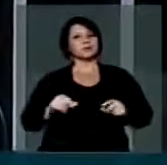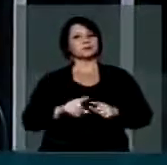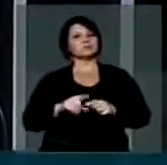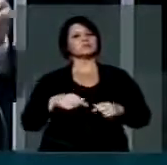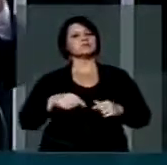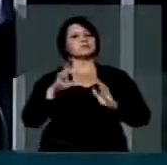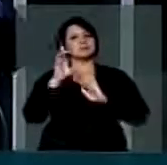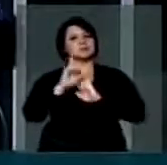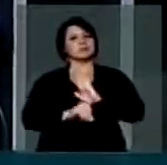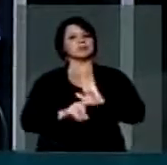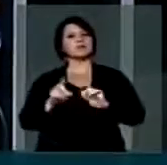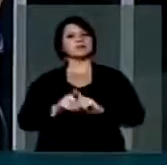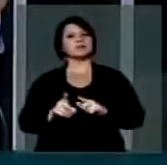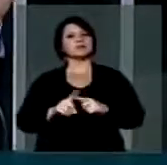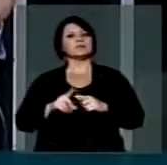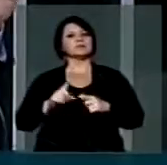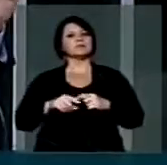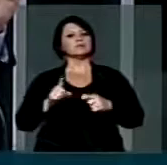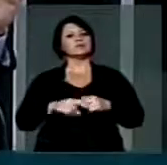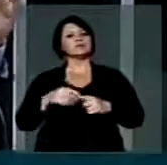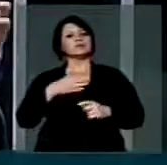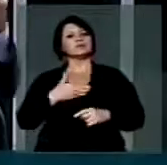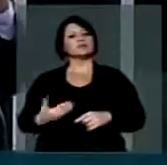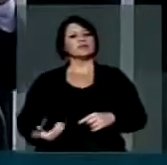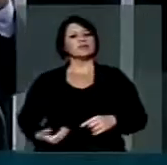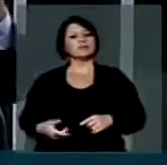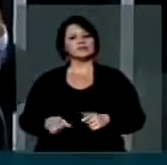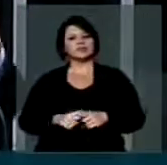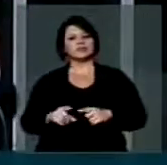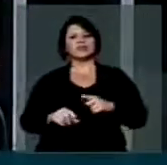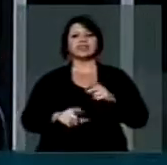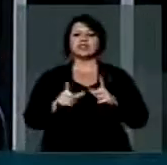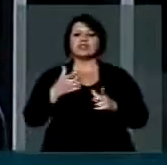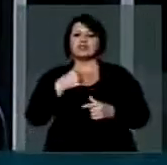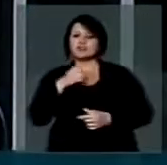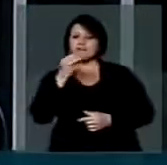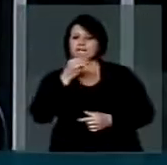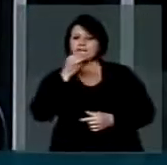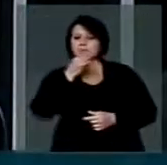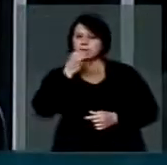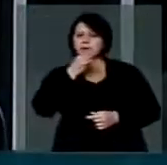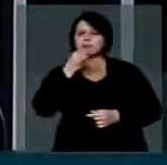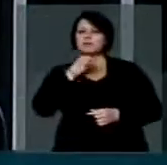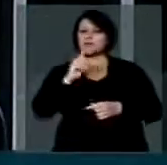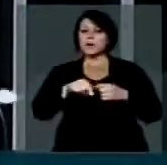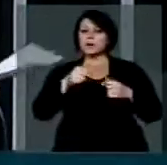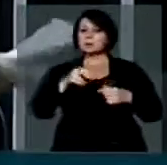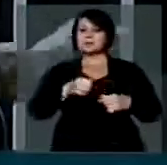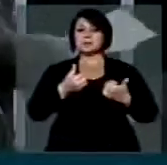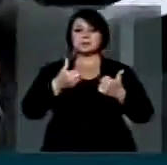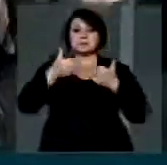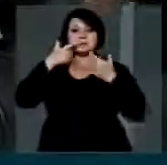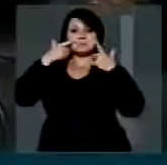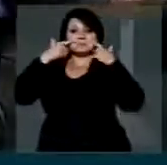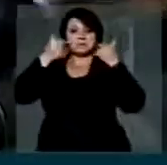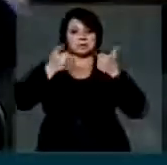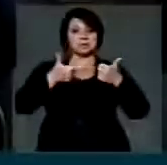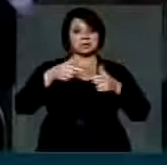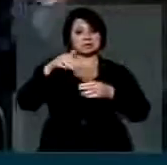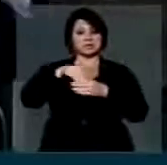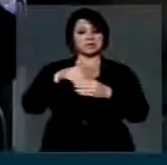são decretos que ao apagar das luzes de um governo, que começa a murchar na opinião pública, que começa a desvendar